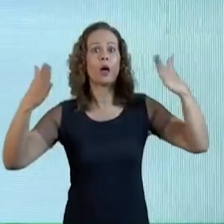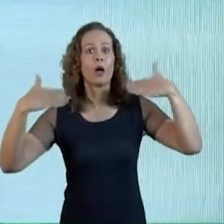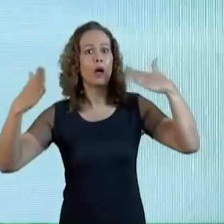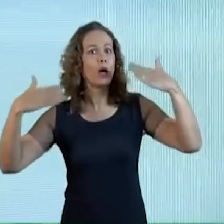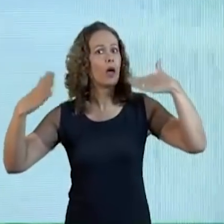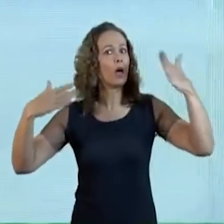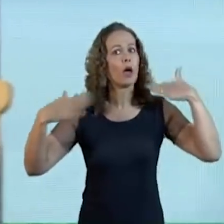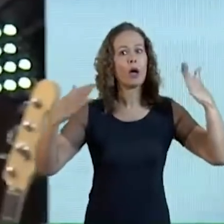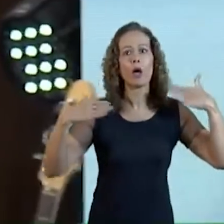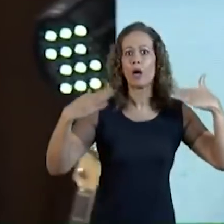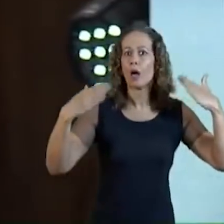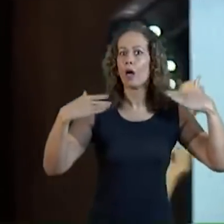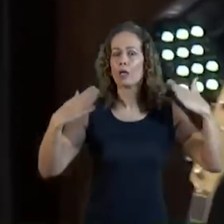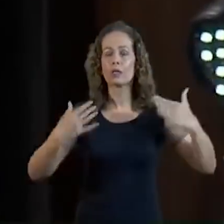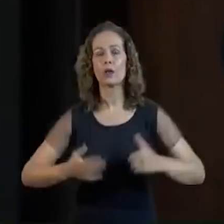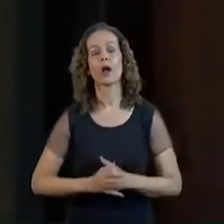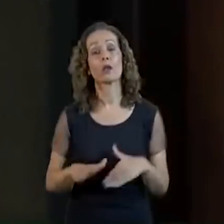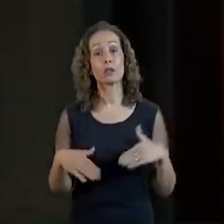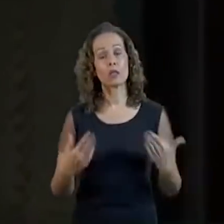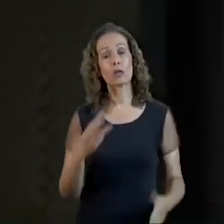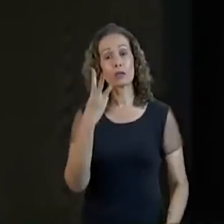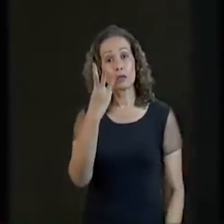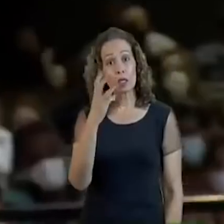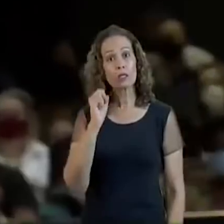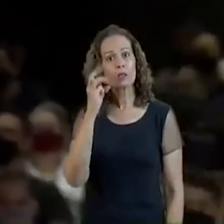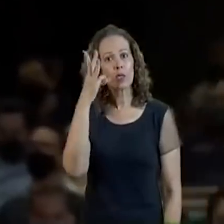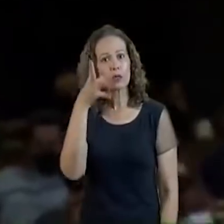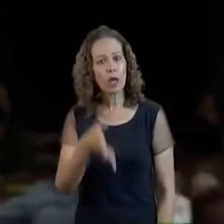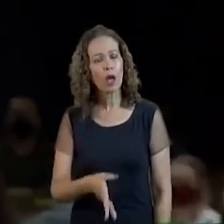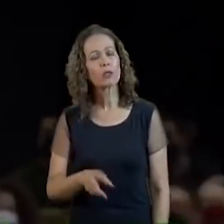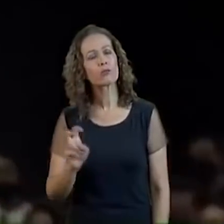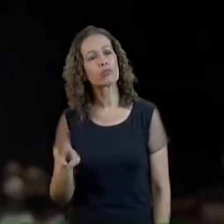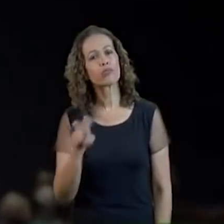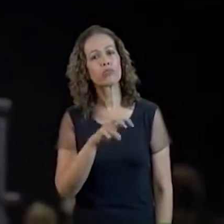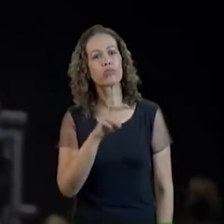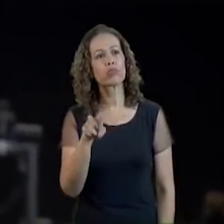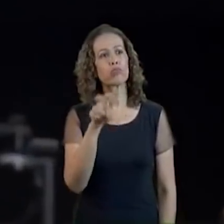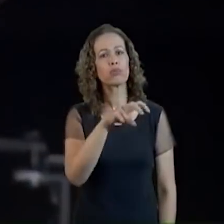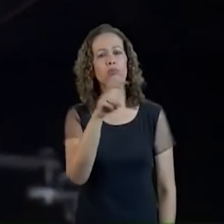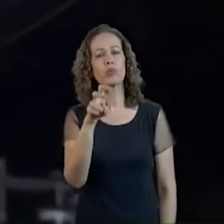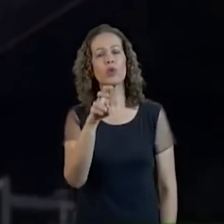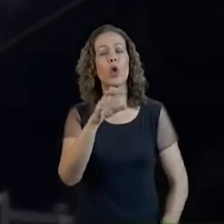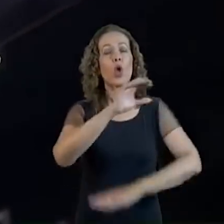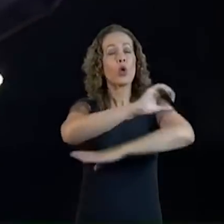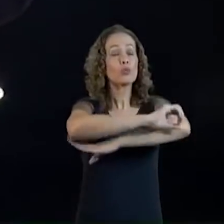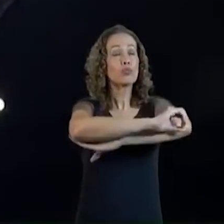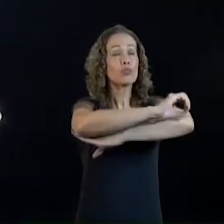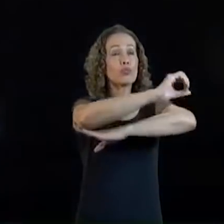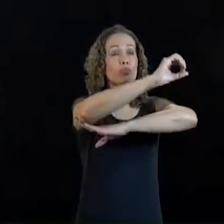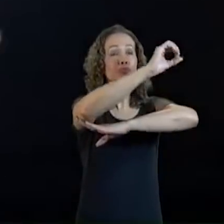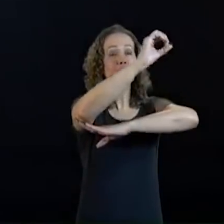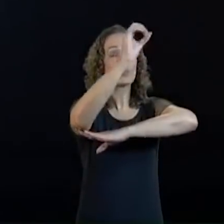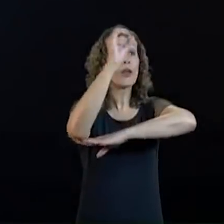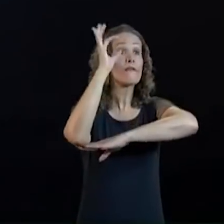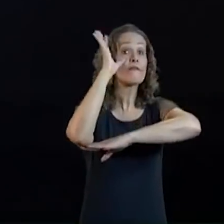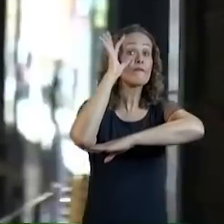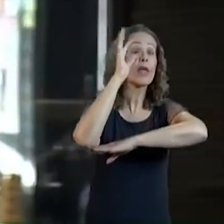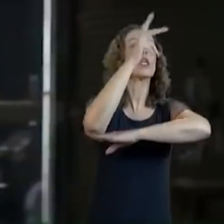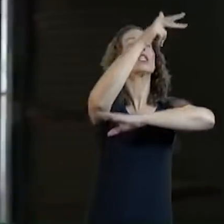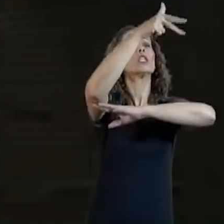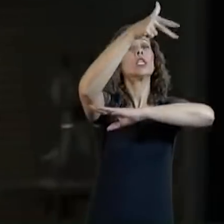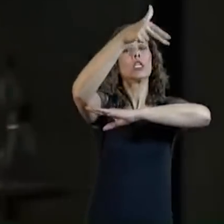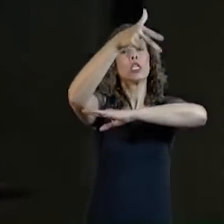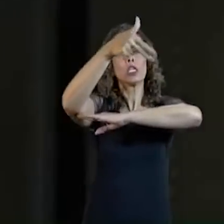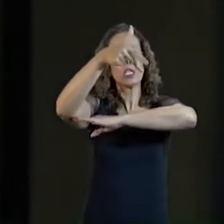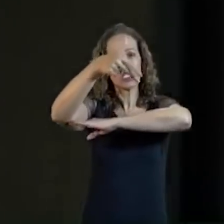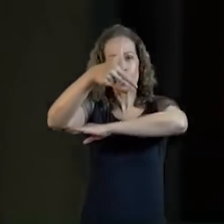Se tentar fazer isso de dia Então a gente sobe Três horas da manhã Chega lá em cima Com o sol nascendo Vê um pouquinho E desce melano